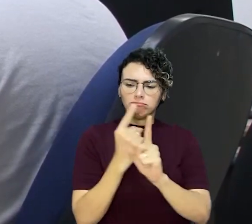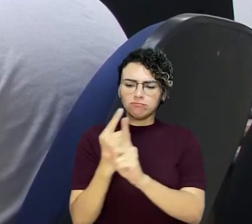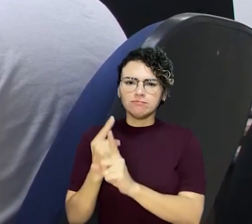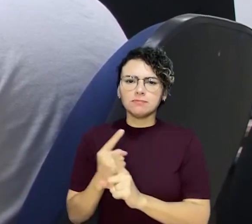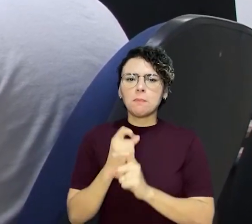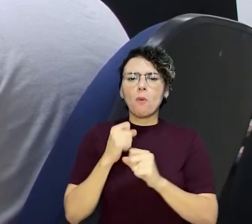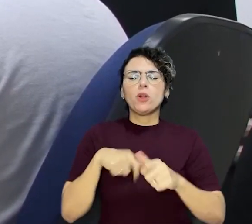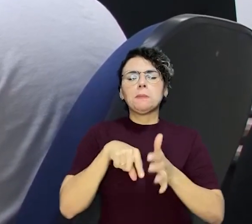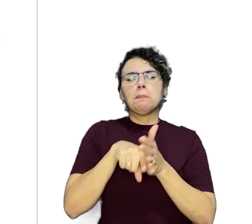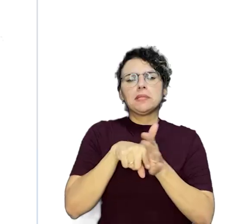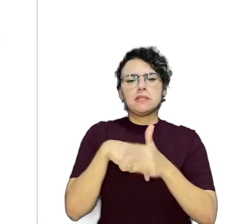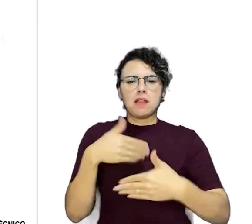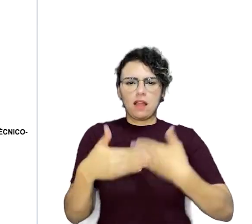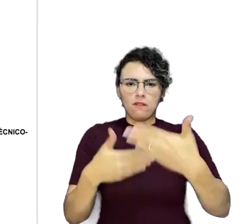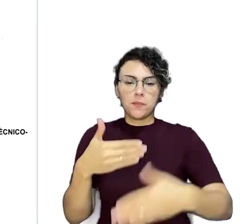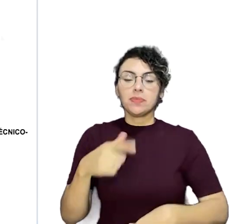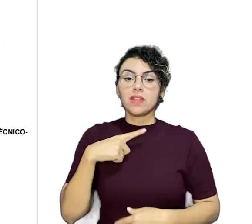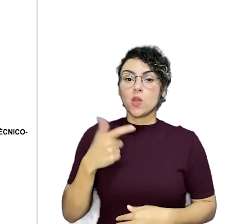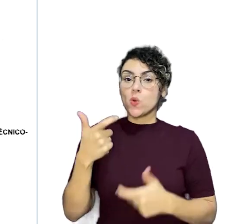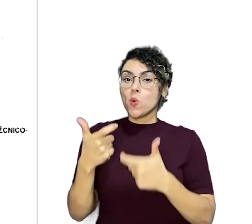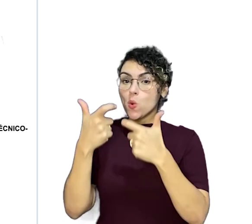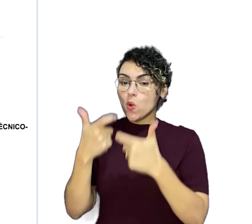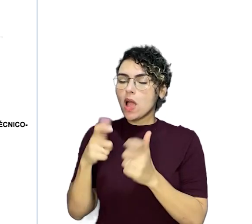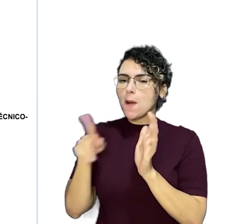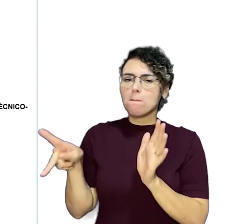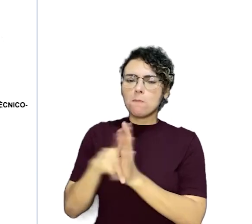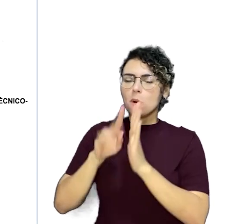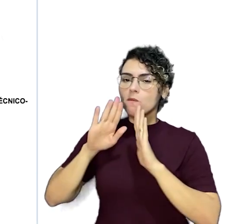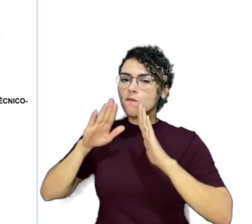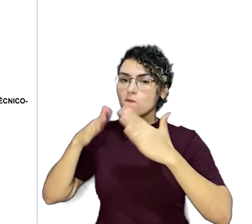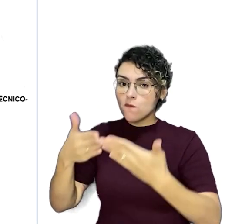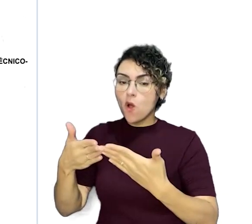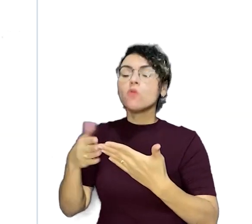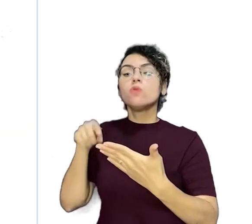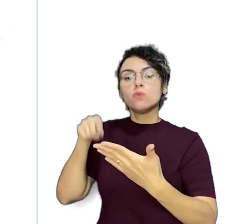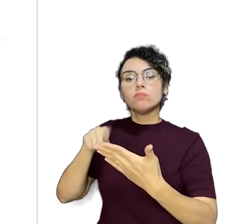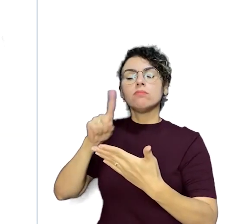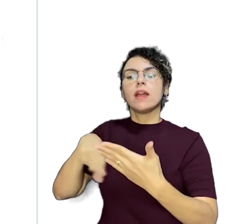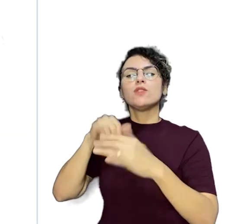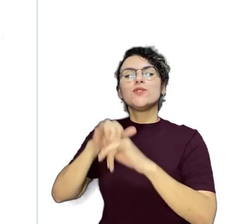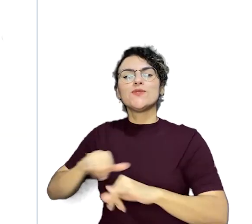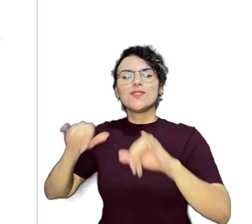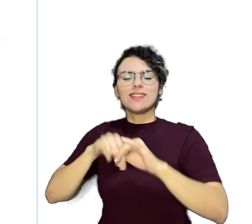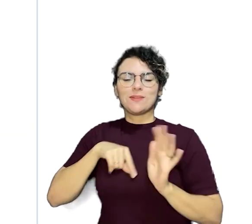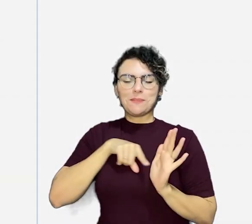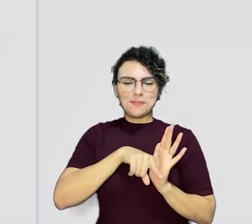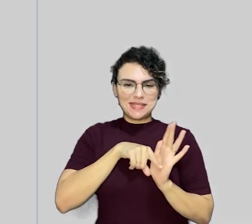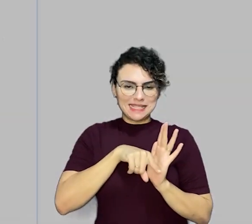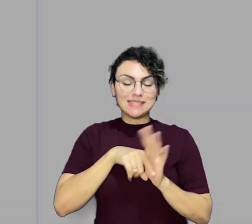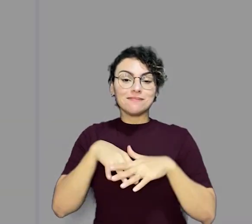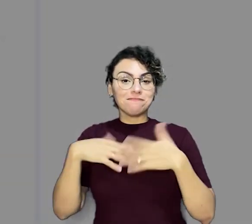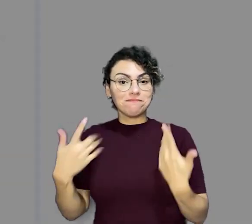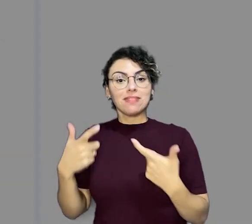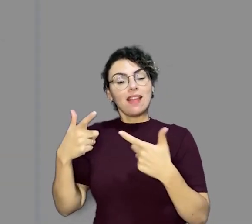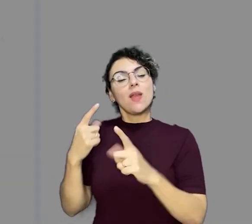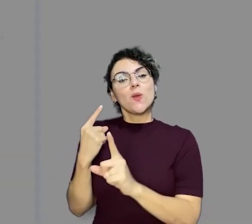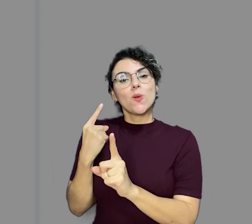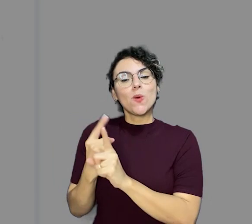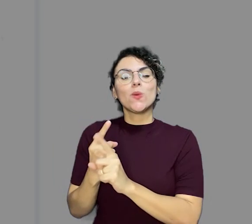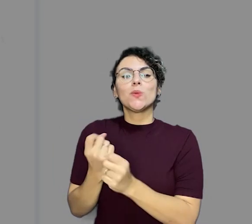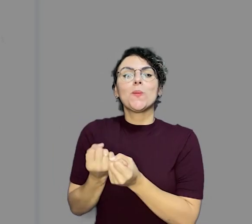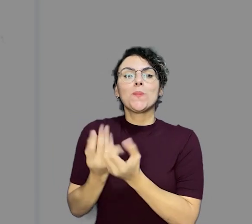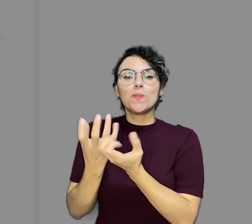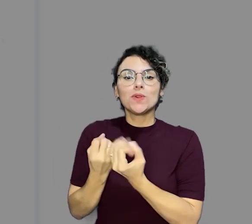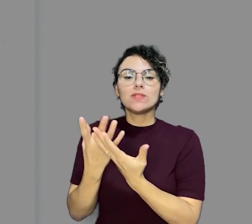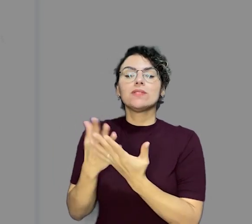desenvolvimento de pesquisas. E existe um espaço especialmente pensado para a divulgação desses trabalhos. É o Encontro de